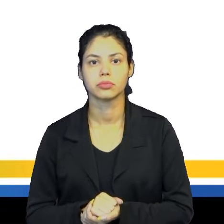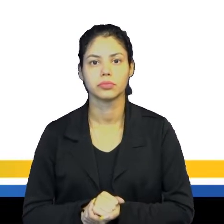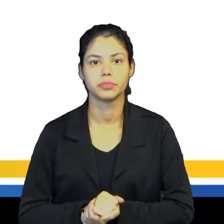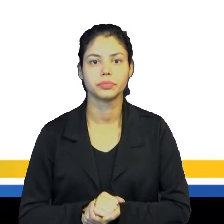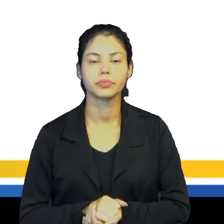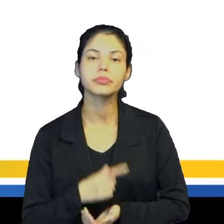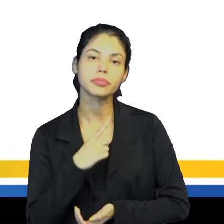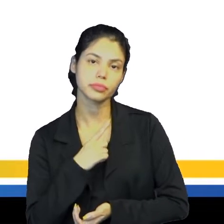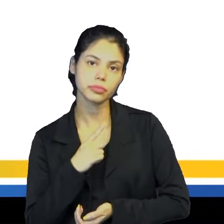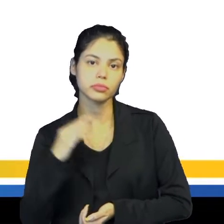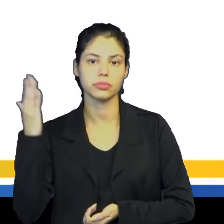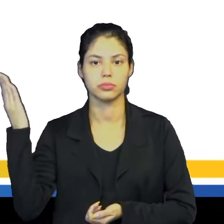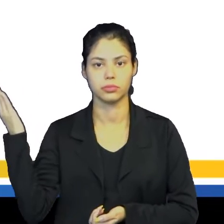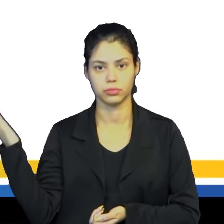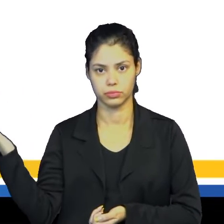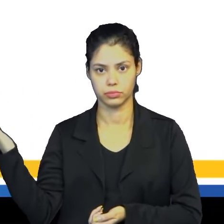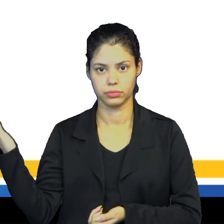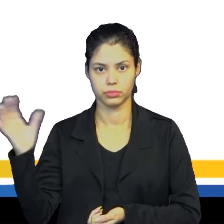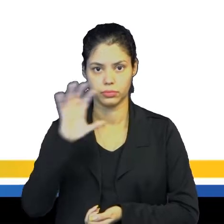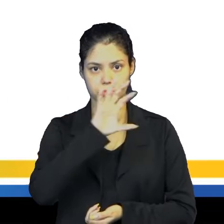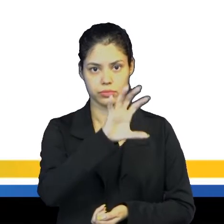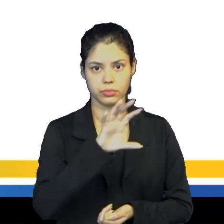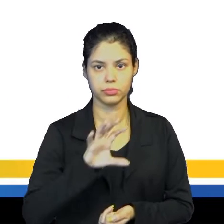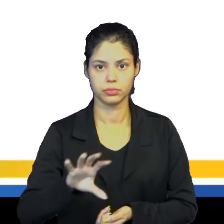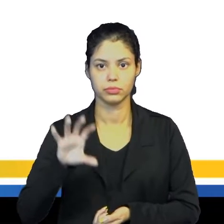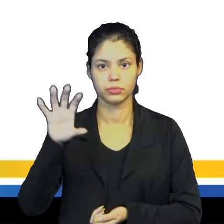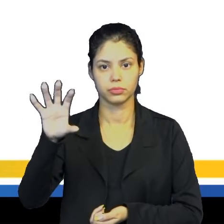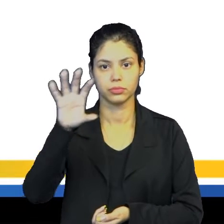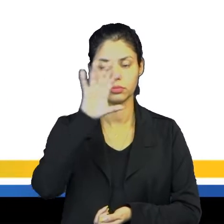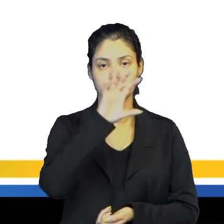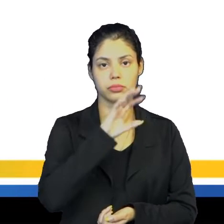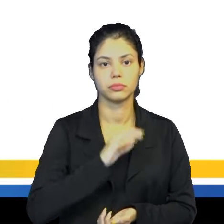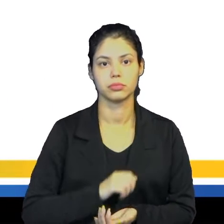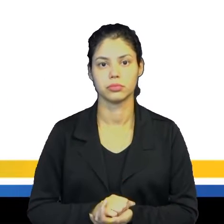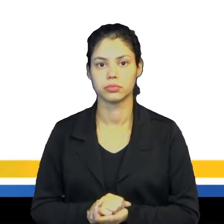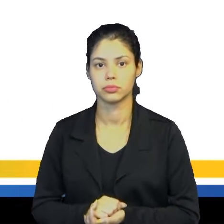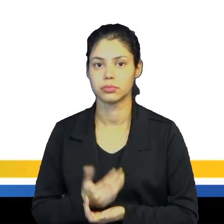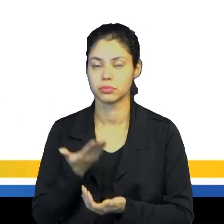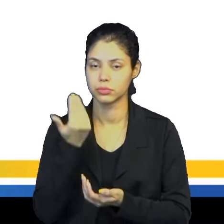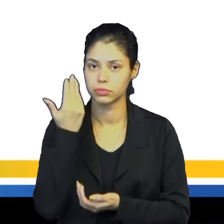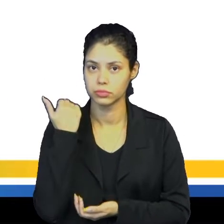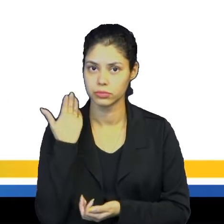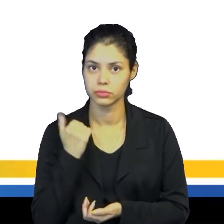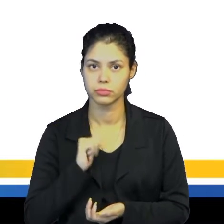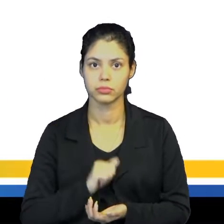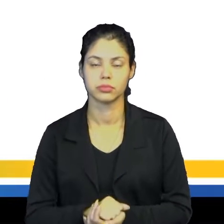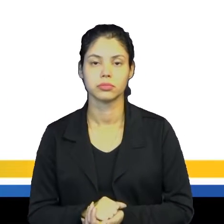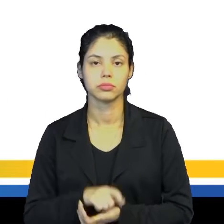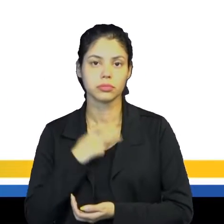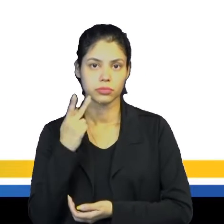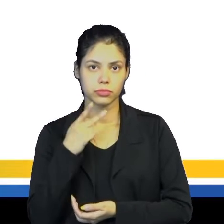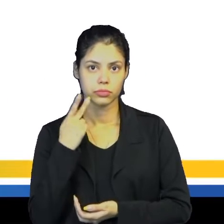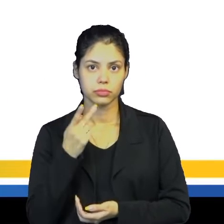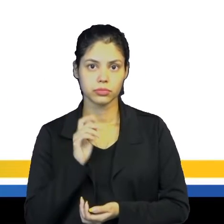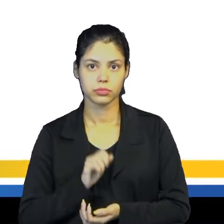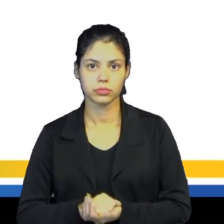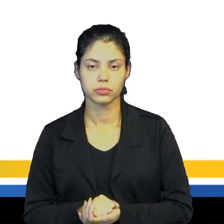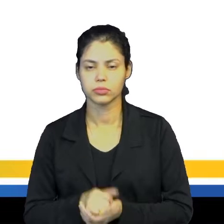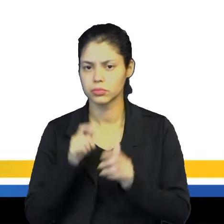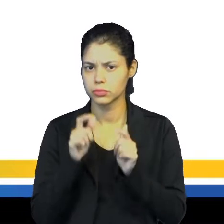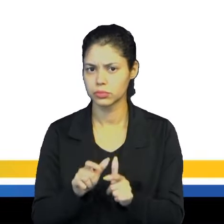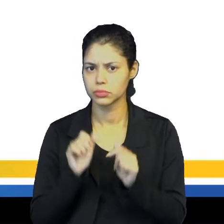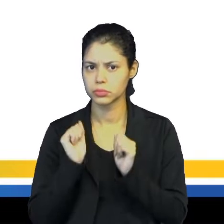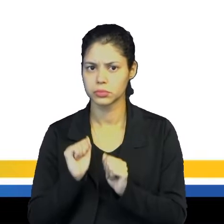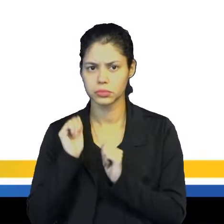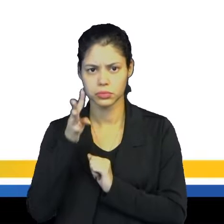A gente tem aí um mapa da época, falando onde